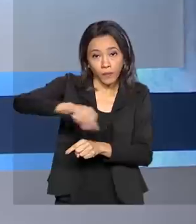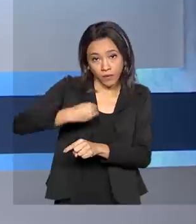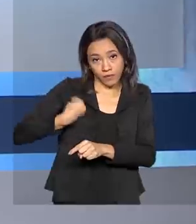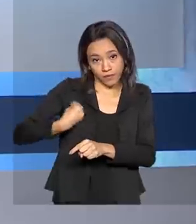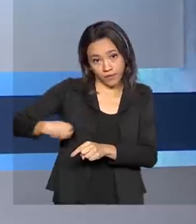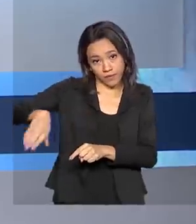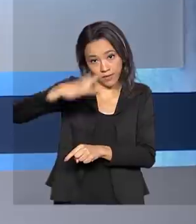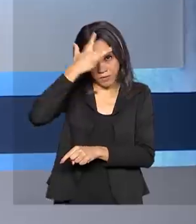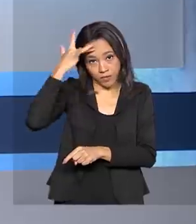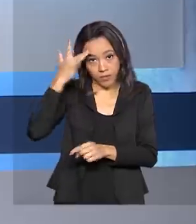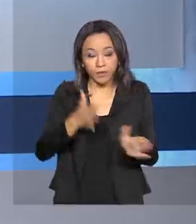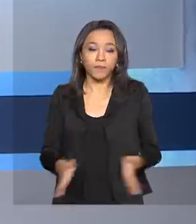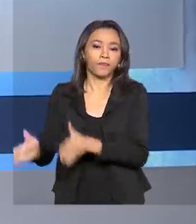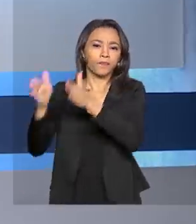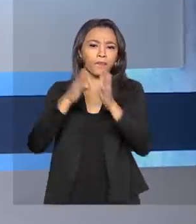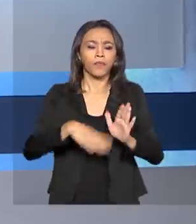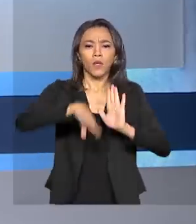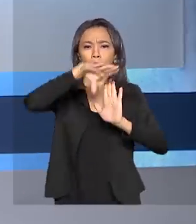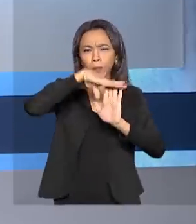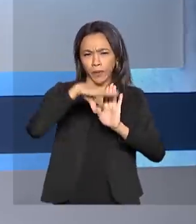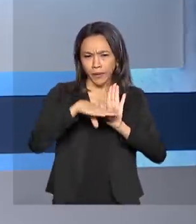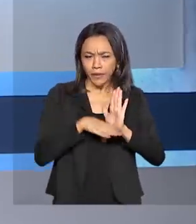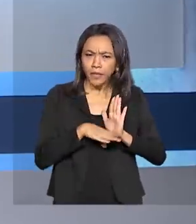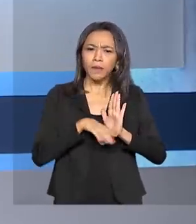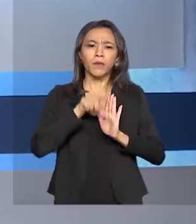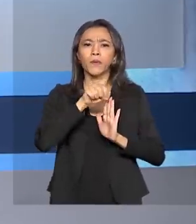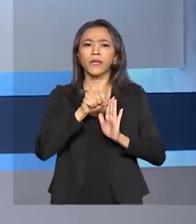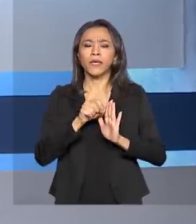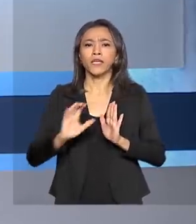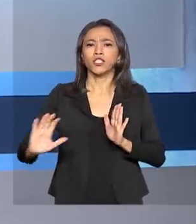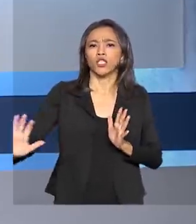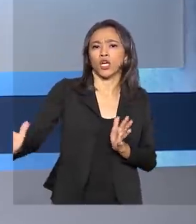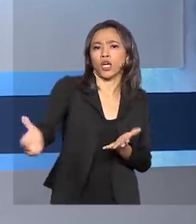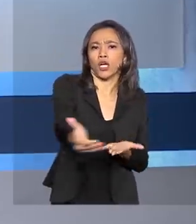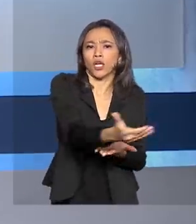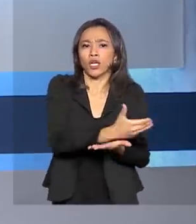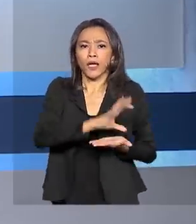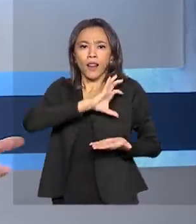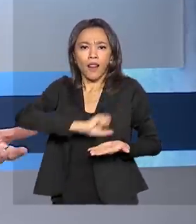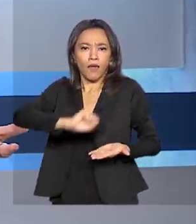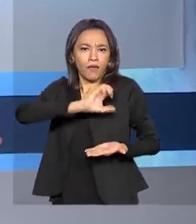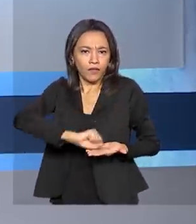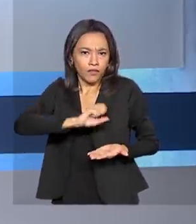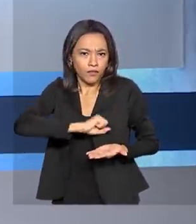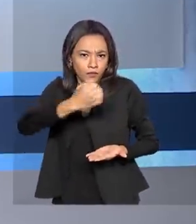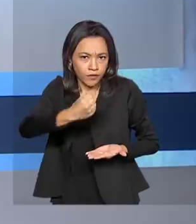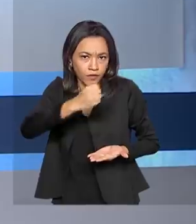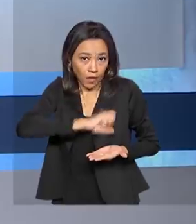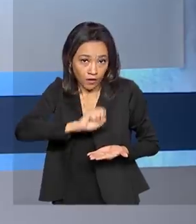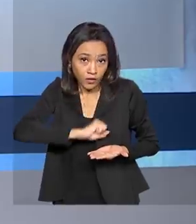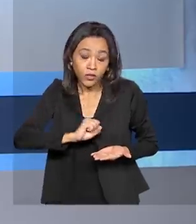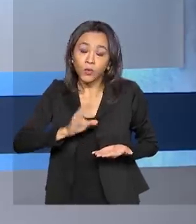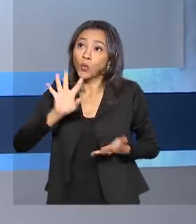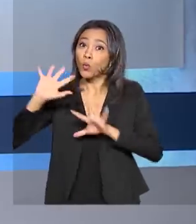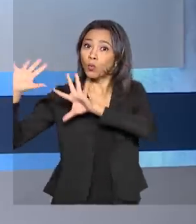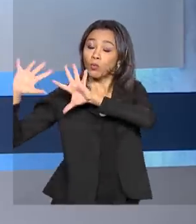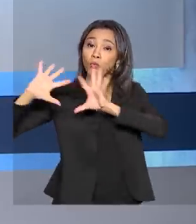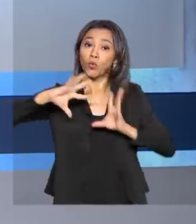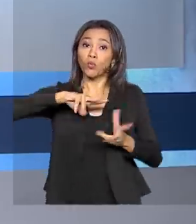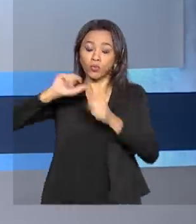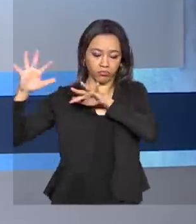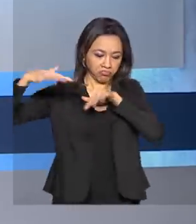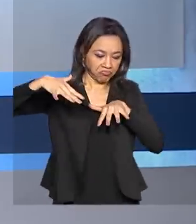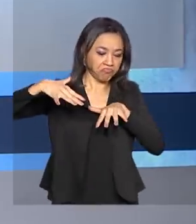O Programa Brasileiro de Coleta e Distribuição de Leite Materno é reconhecido mundialmente. E para